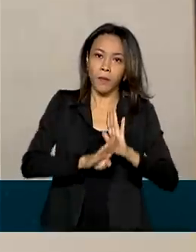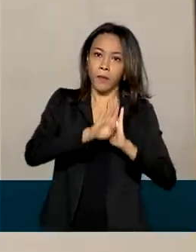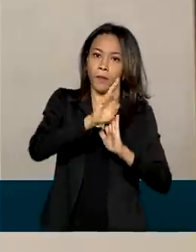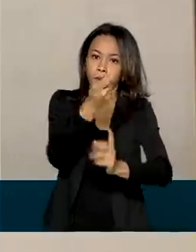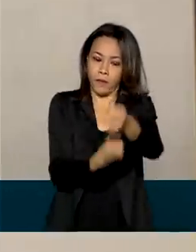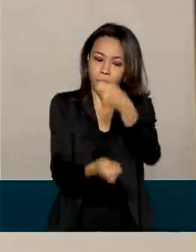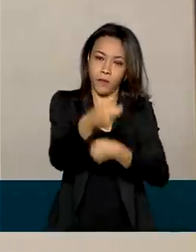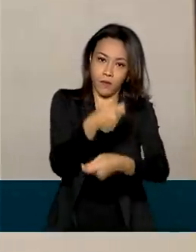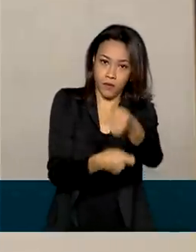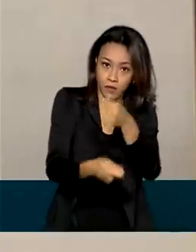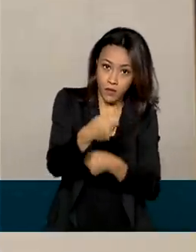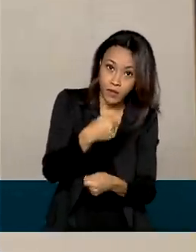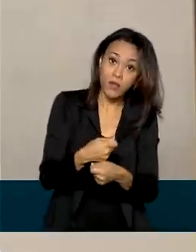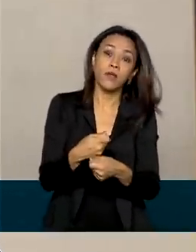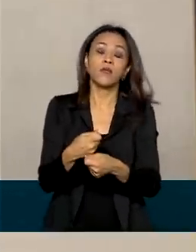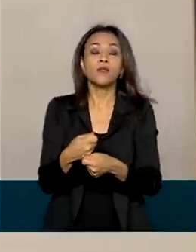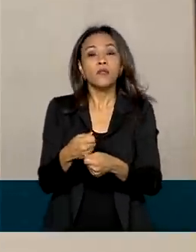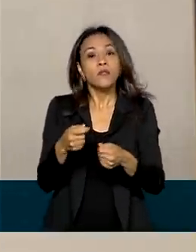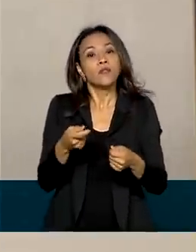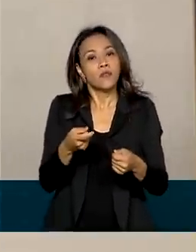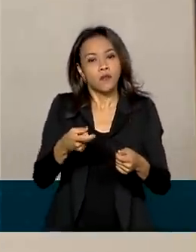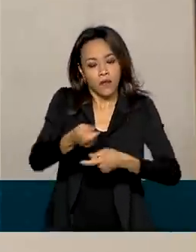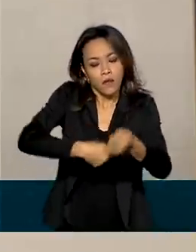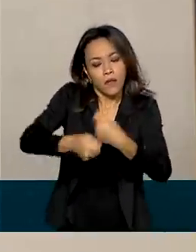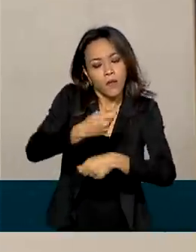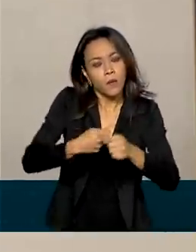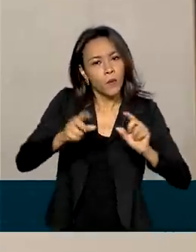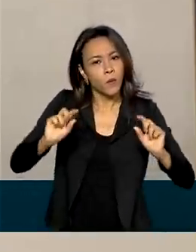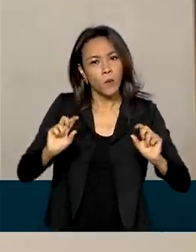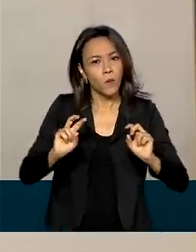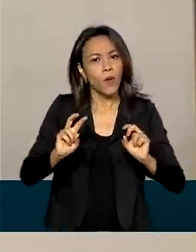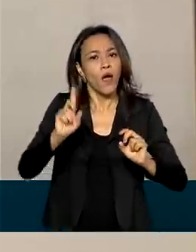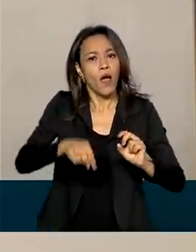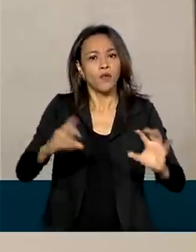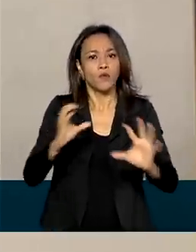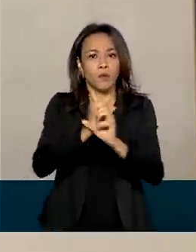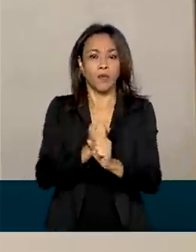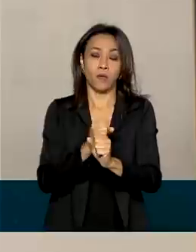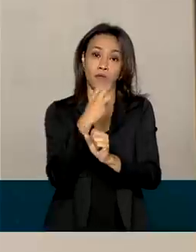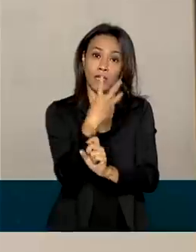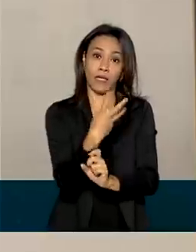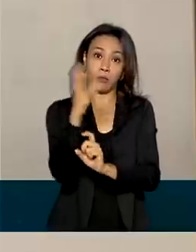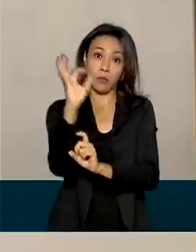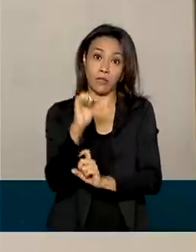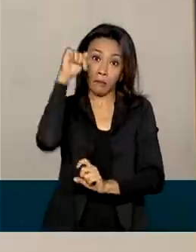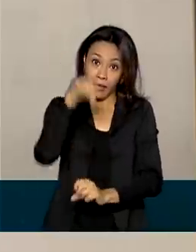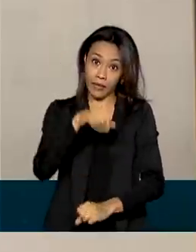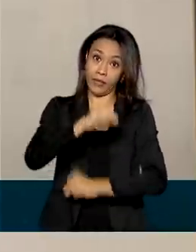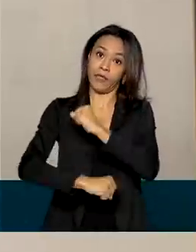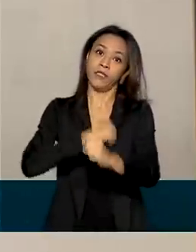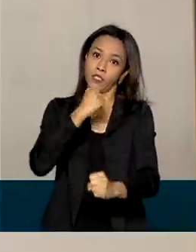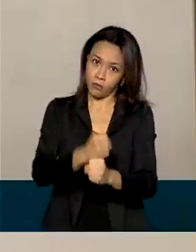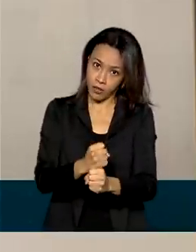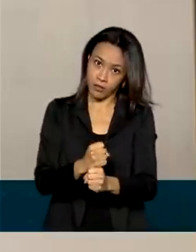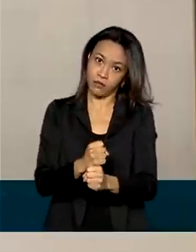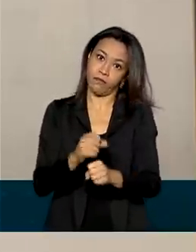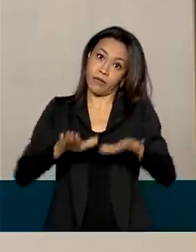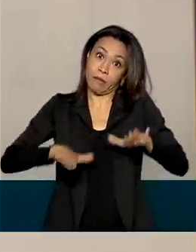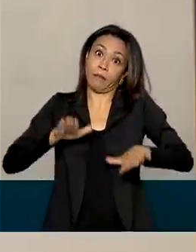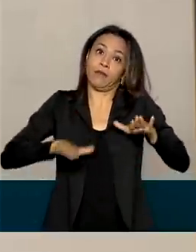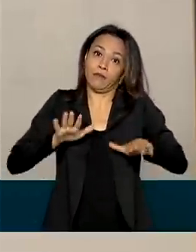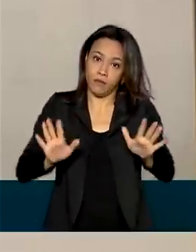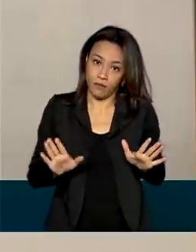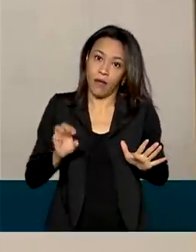esquecer que a previsão para o crescimento da economia como um todo é de 3% para esse ano, em média, dependendo do analista e da instituição.